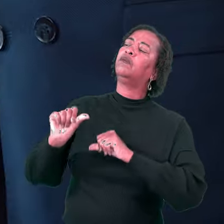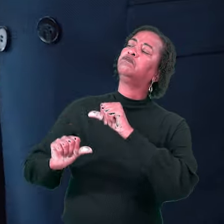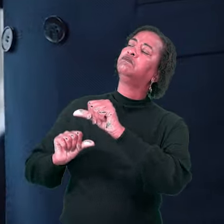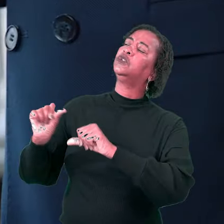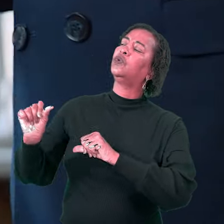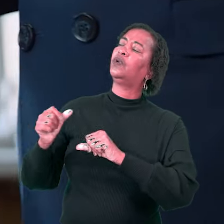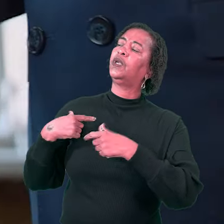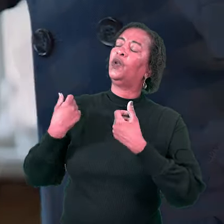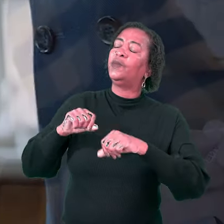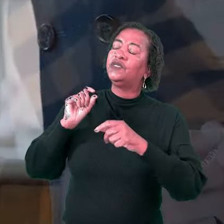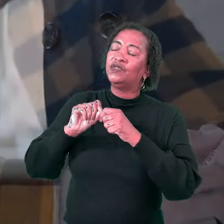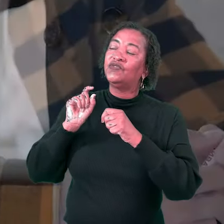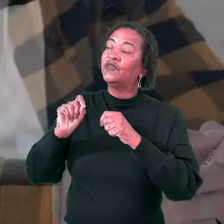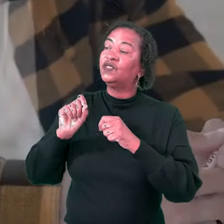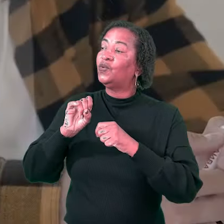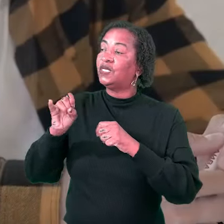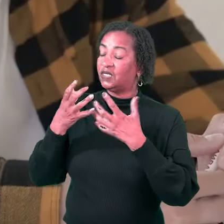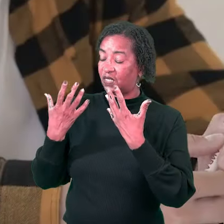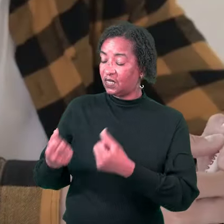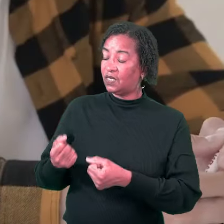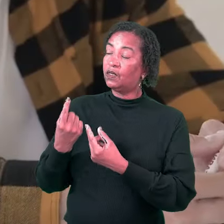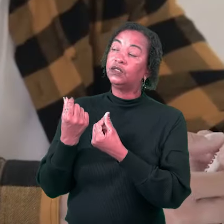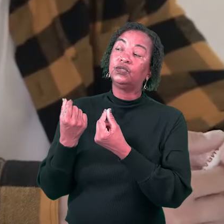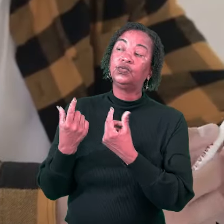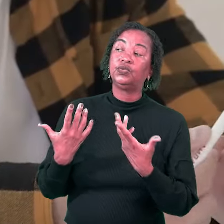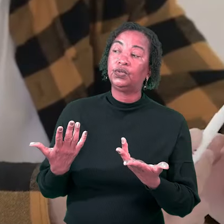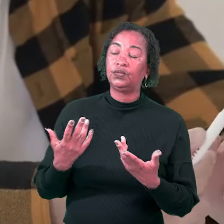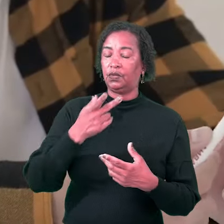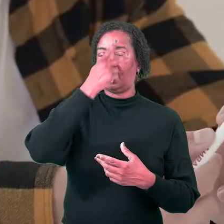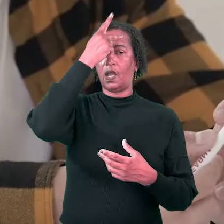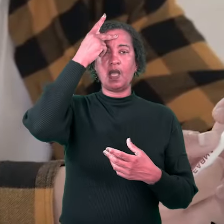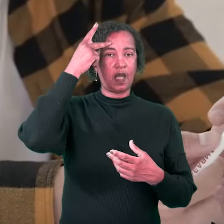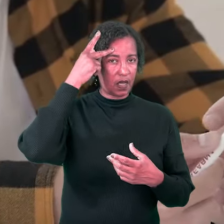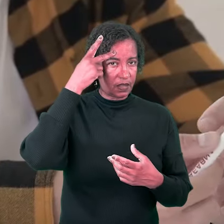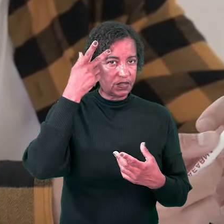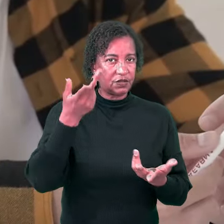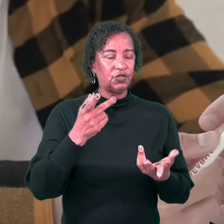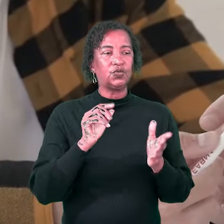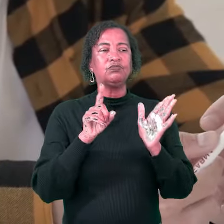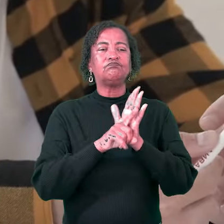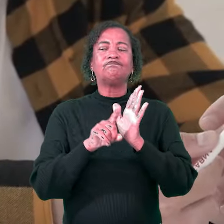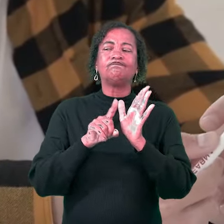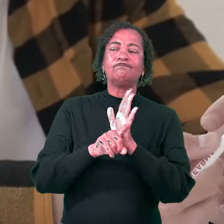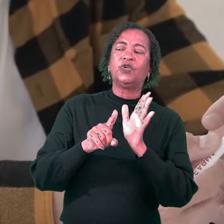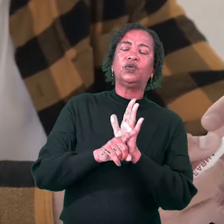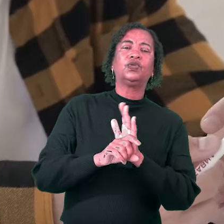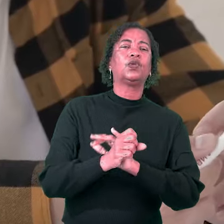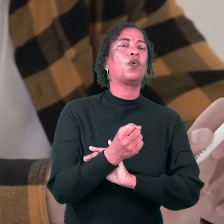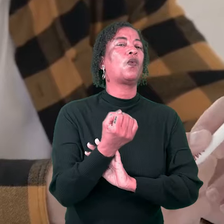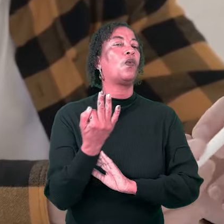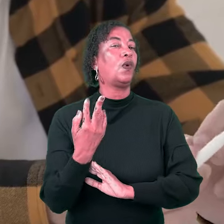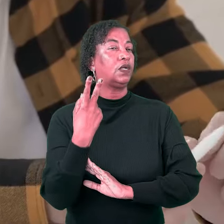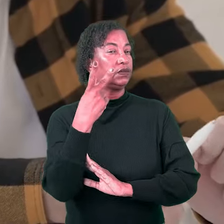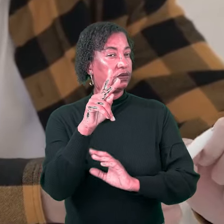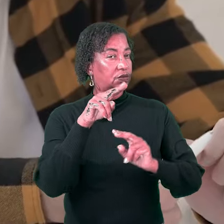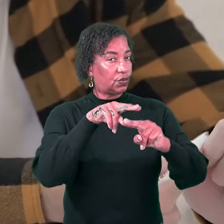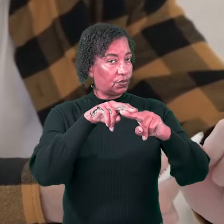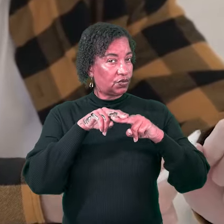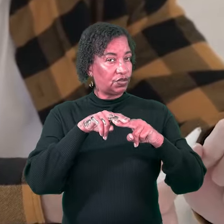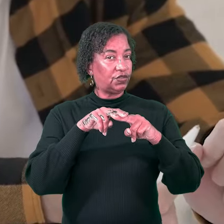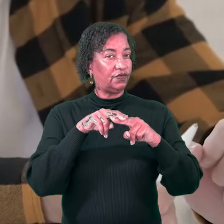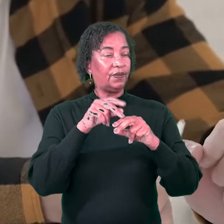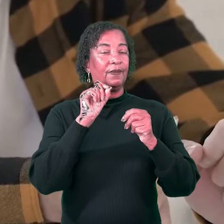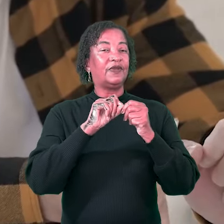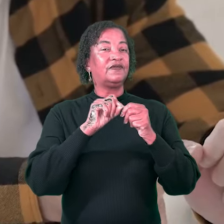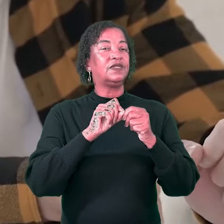O que eu vou ter que fazer se aceitar esse dinheiro? As pessoas são logo questionadas sobre quais são seus motivos para